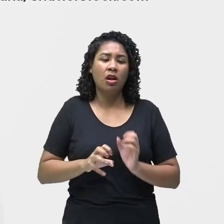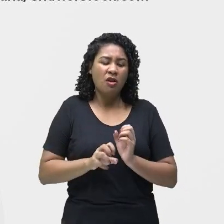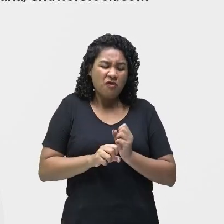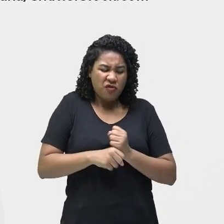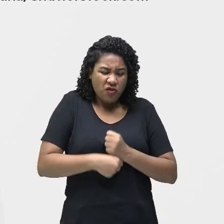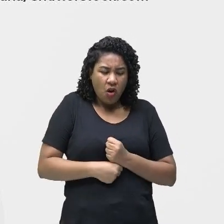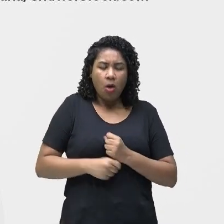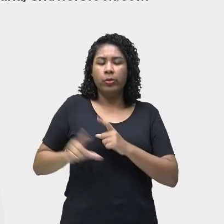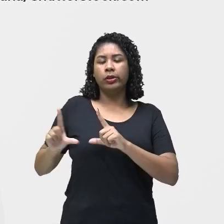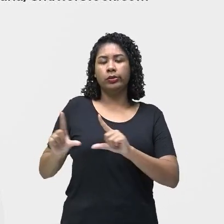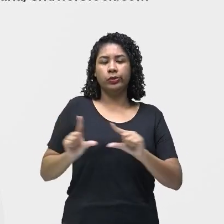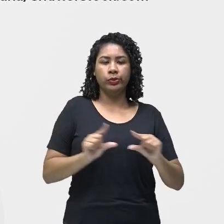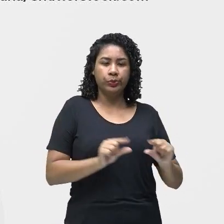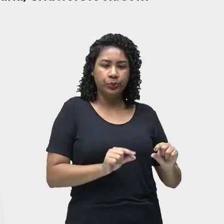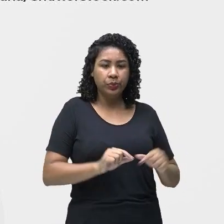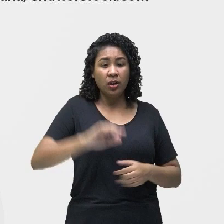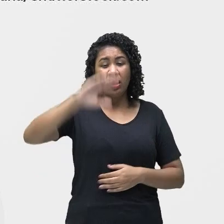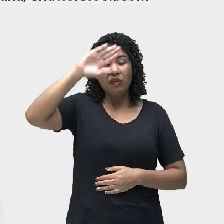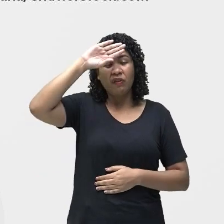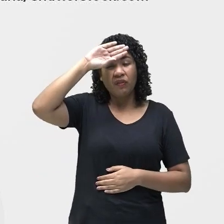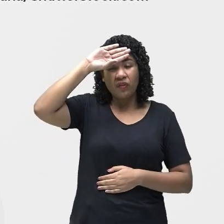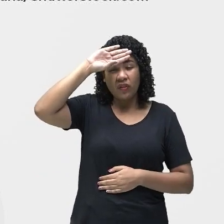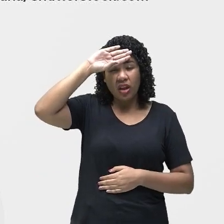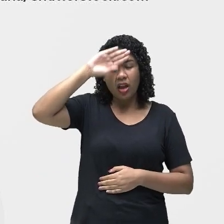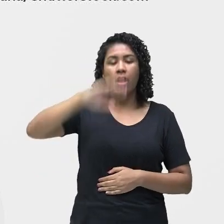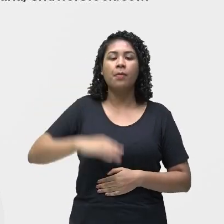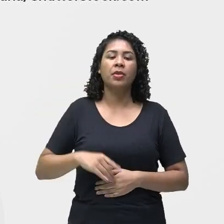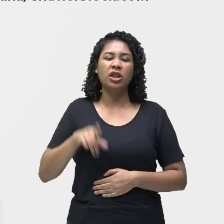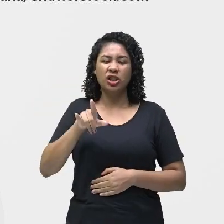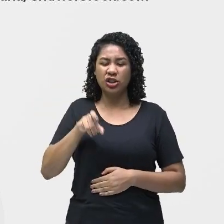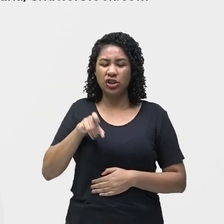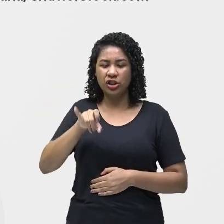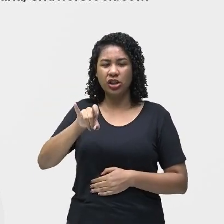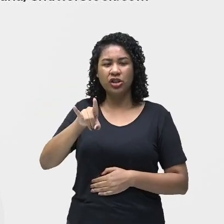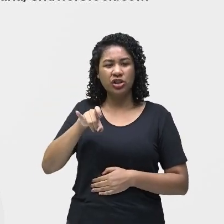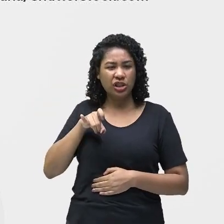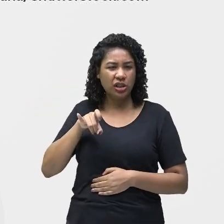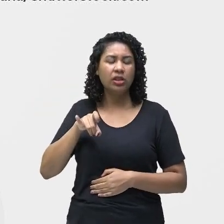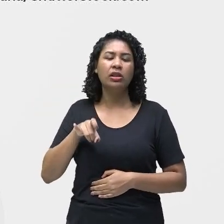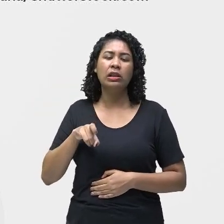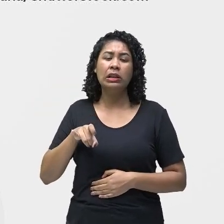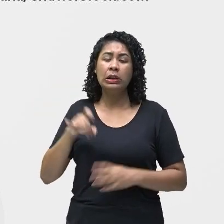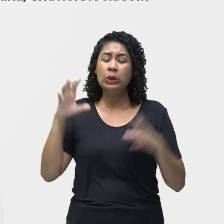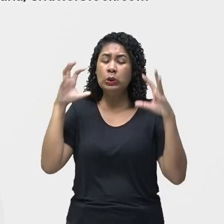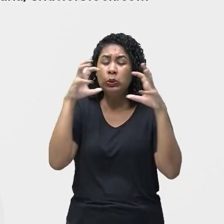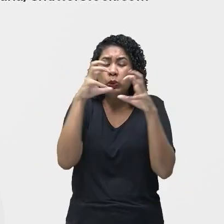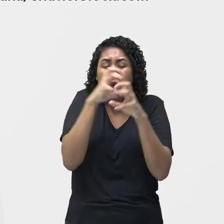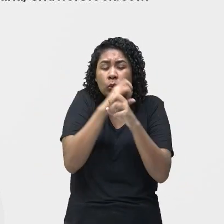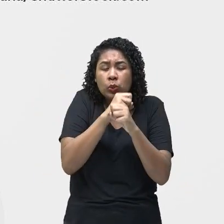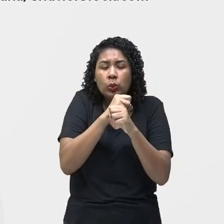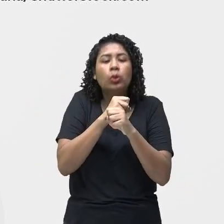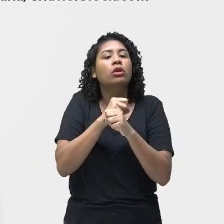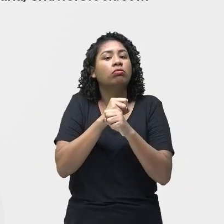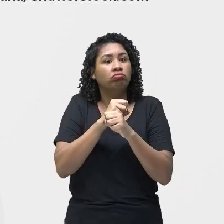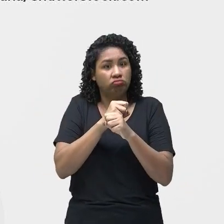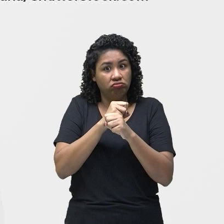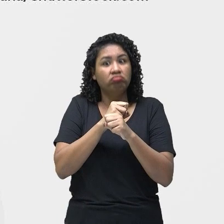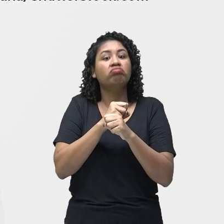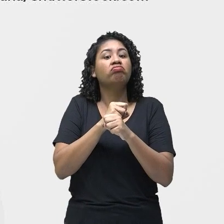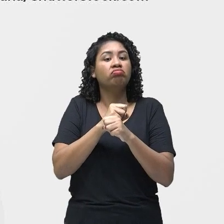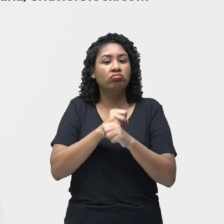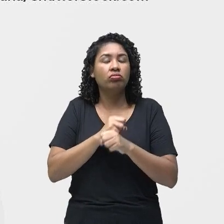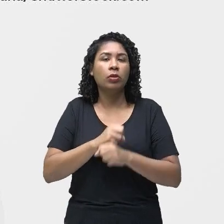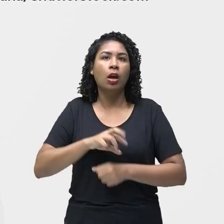baixa, urina escura. A pessoa que está com a hepatite, a urina dela escurece mesmo. Fica,